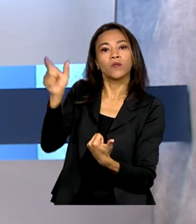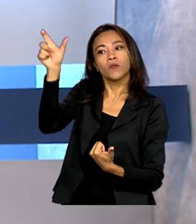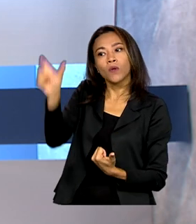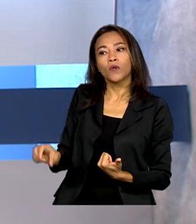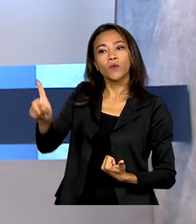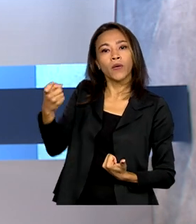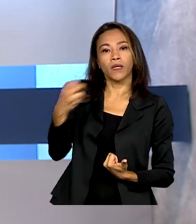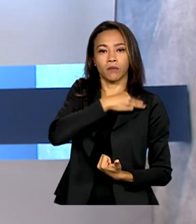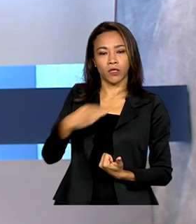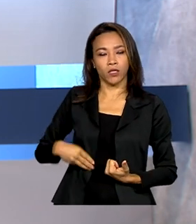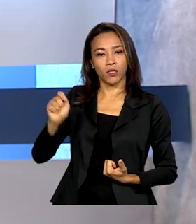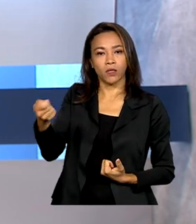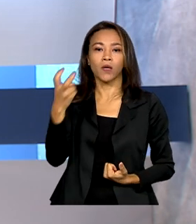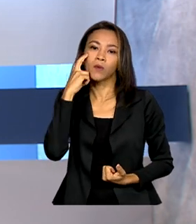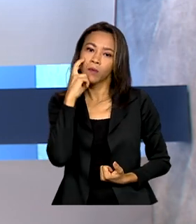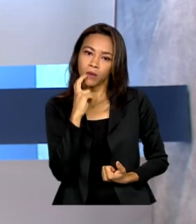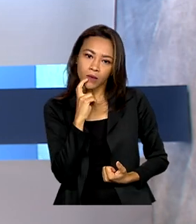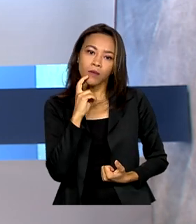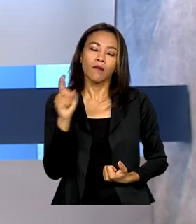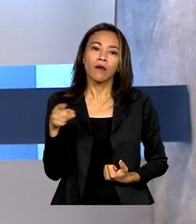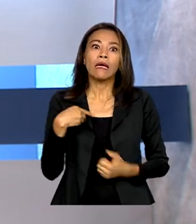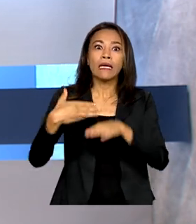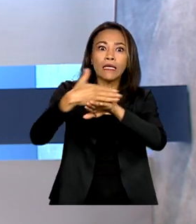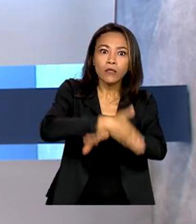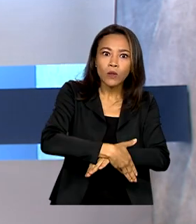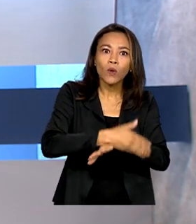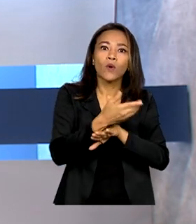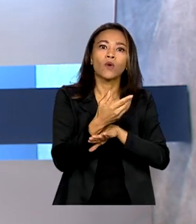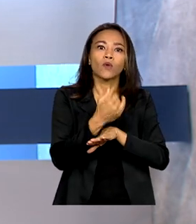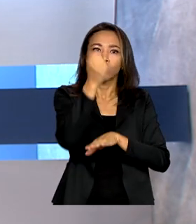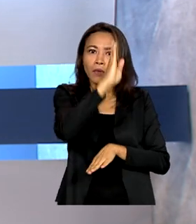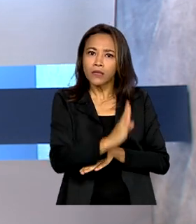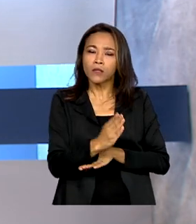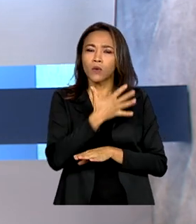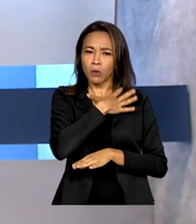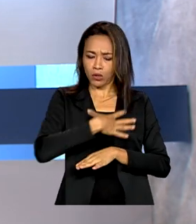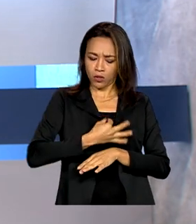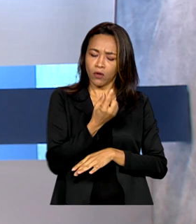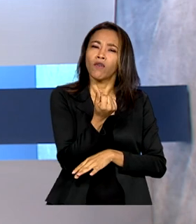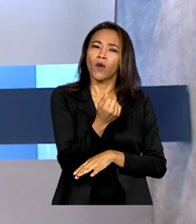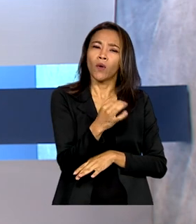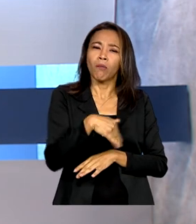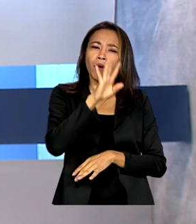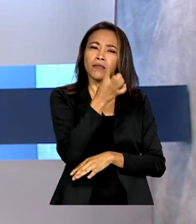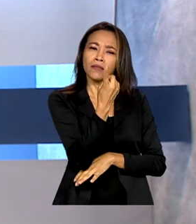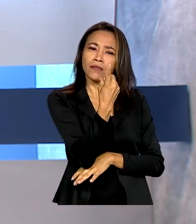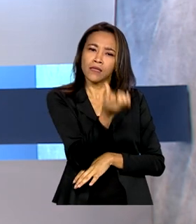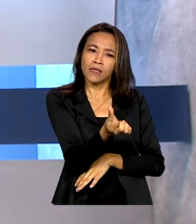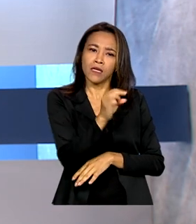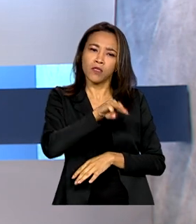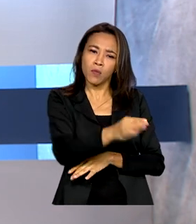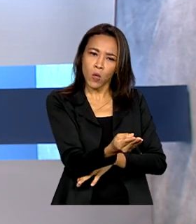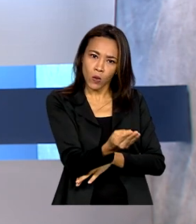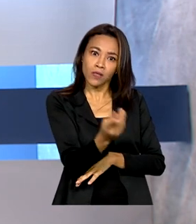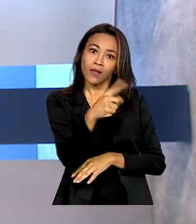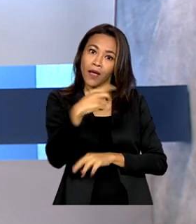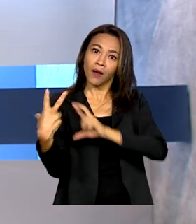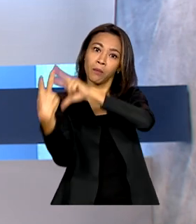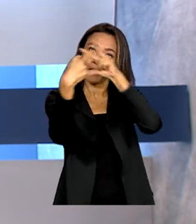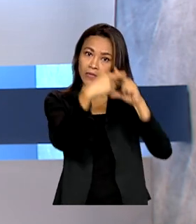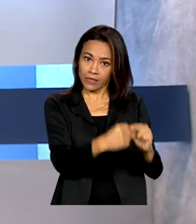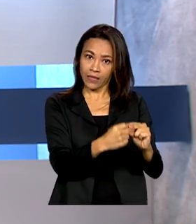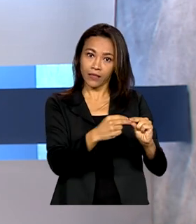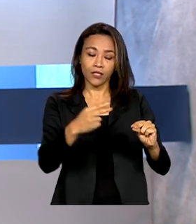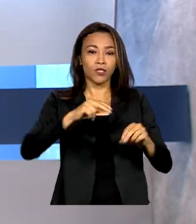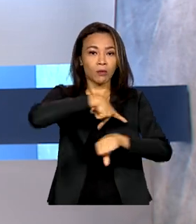entrou no país com joias avaliadas em mais de 16 milhões de reais, que seriam um presente da Arábia Saudita, a primeira